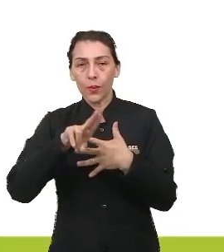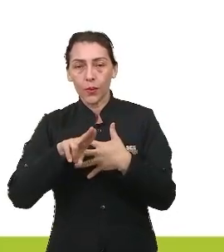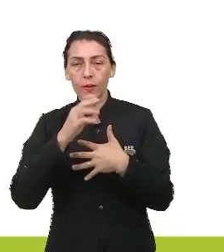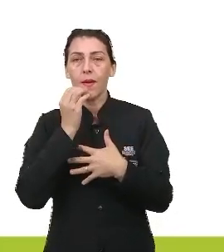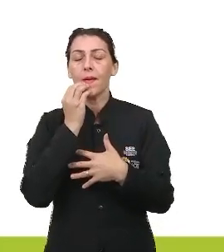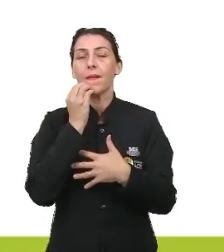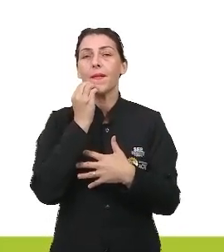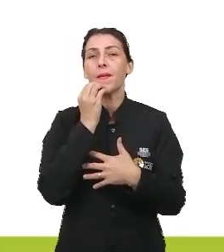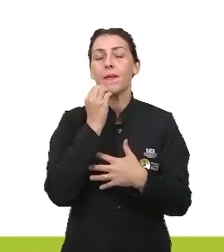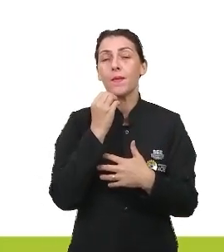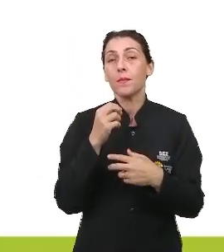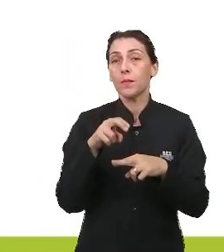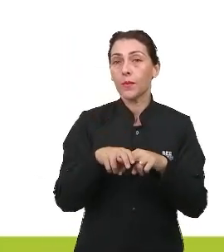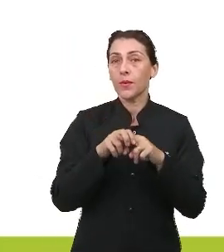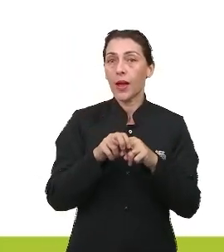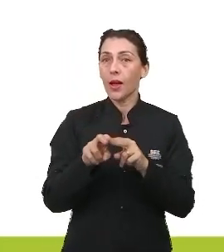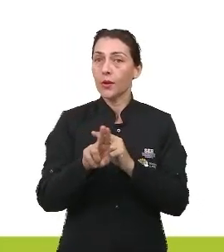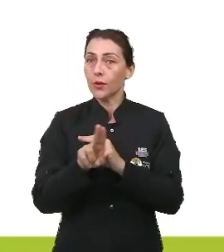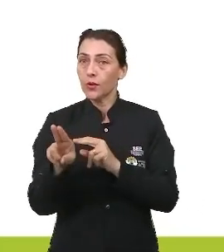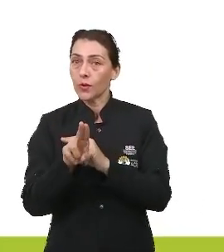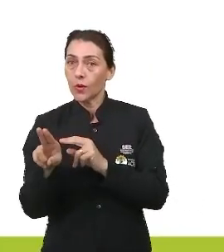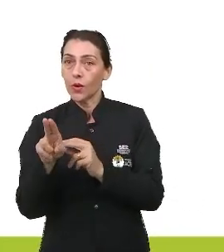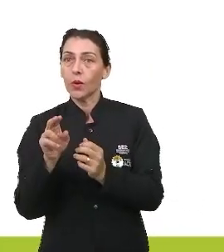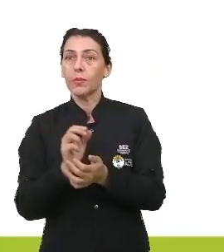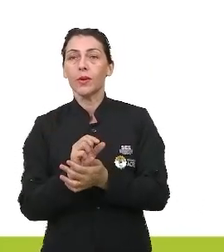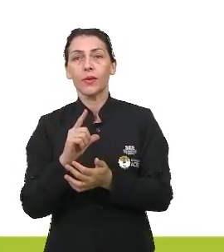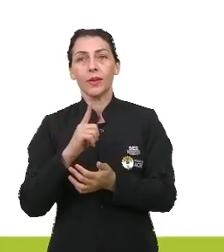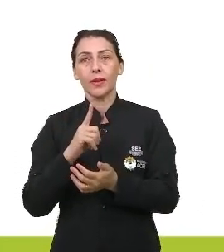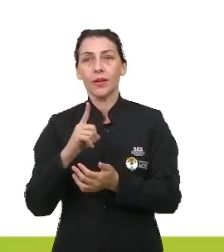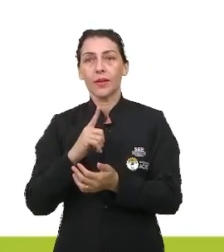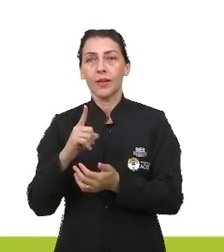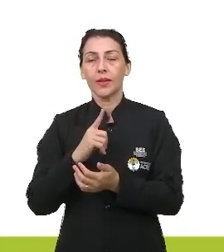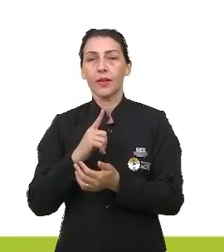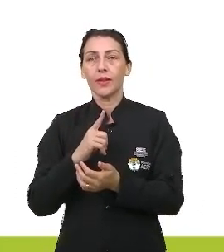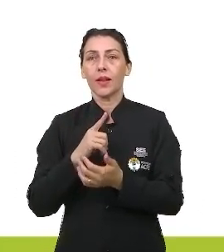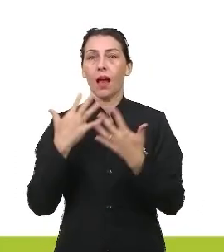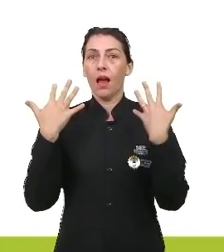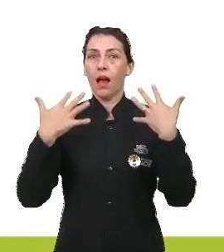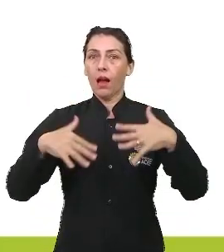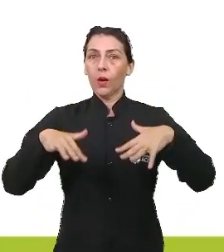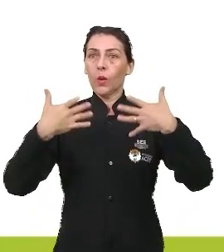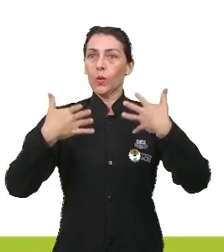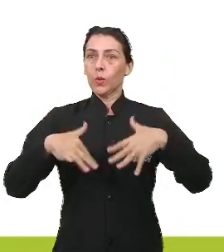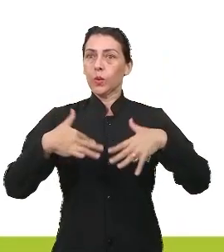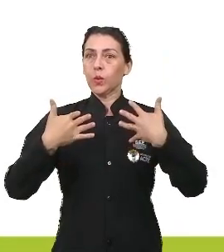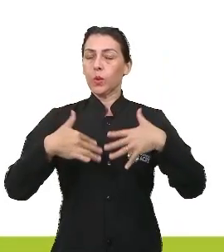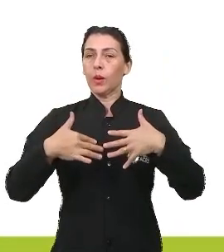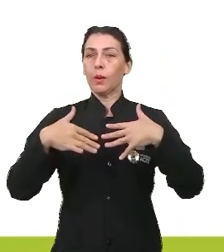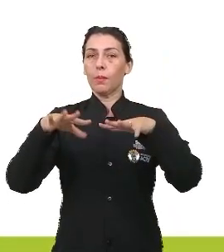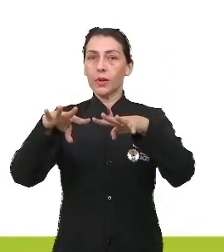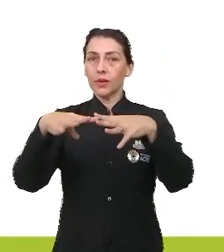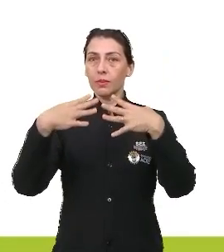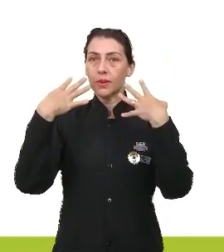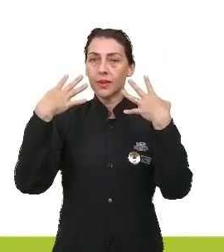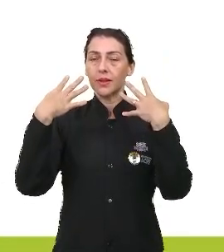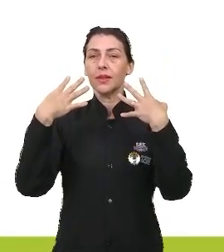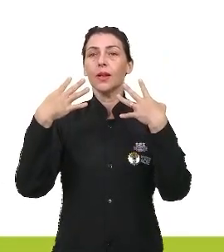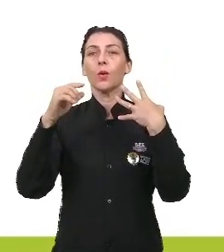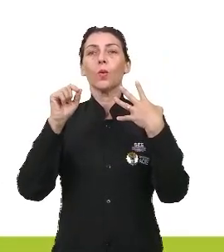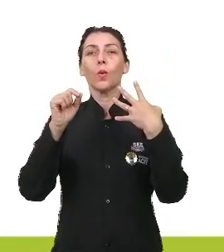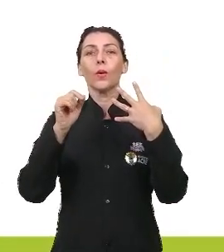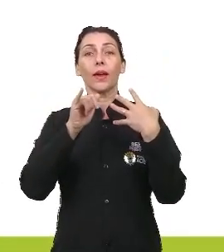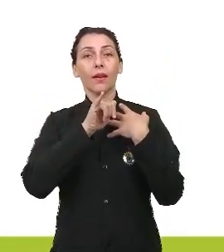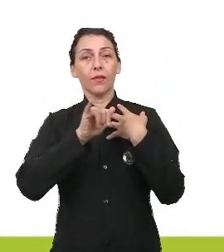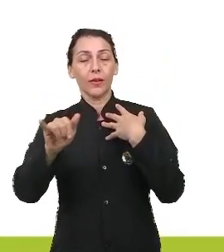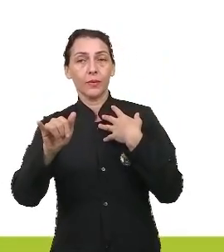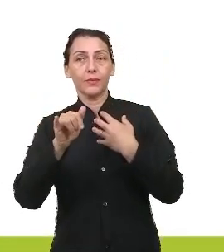bastante, até por causa do nome. Então, eu tenho aí, é o exagero da expressão para chamar atenção ao que se quer